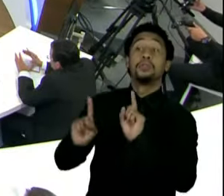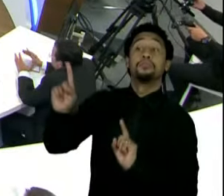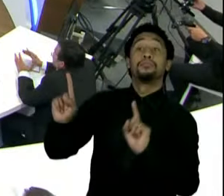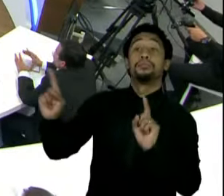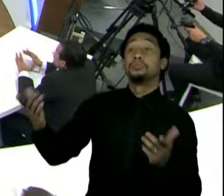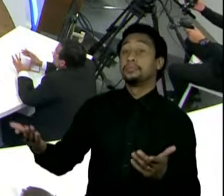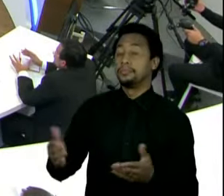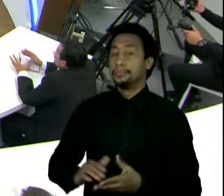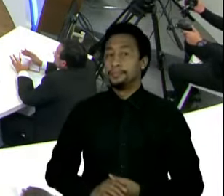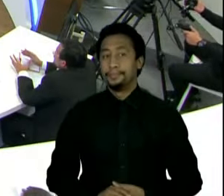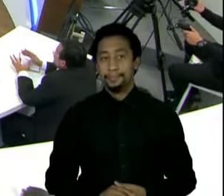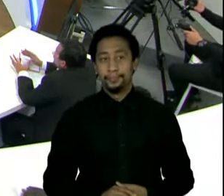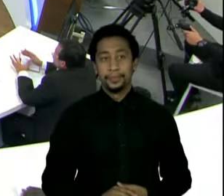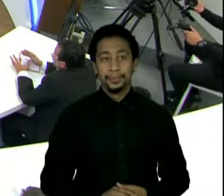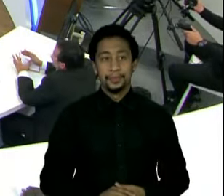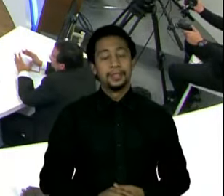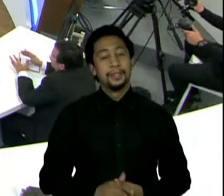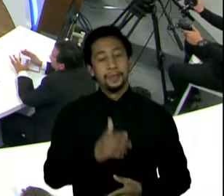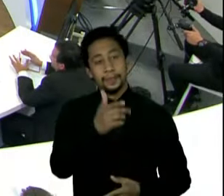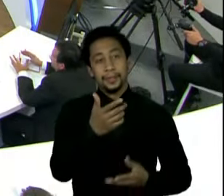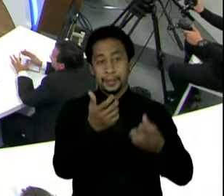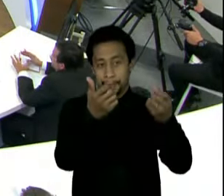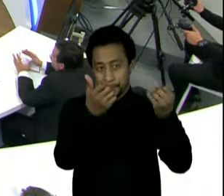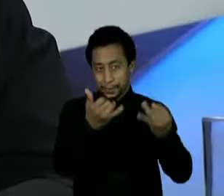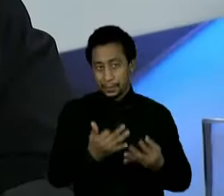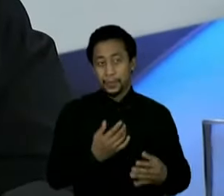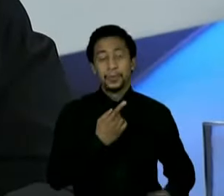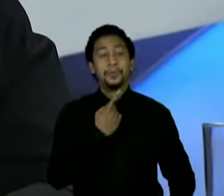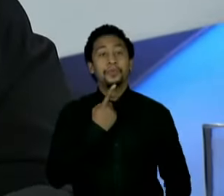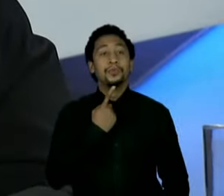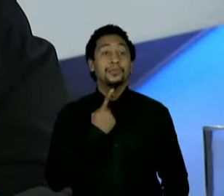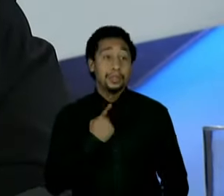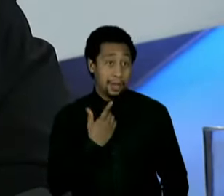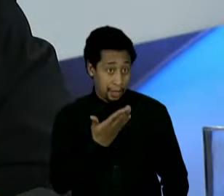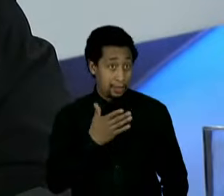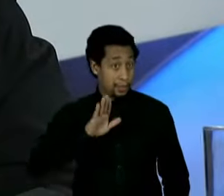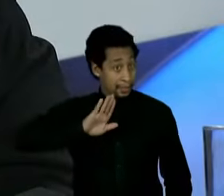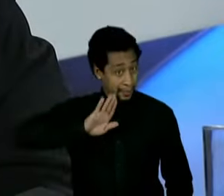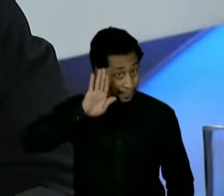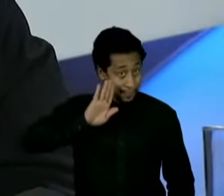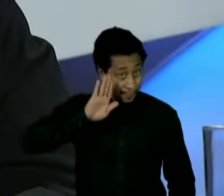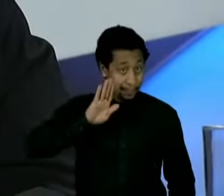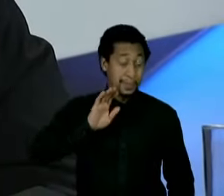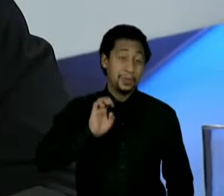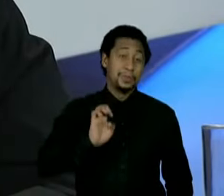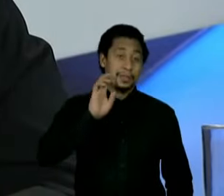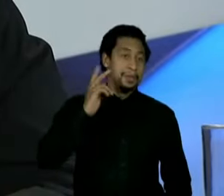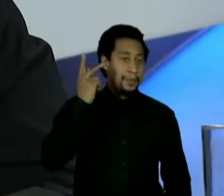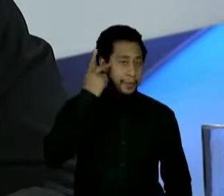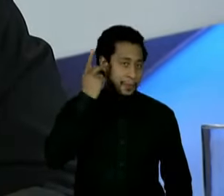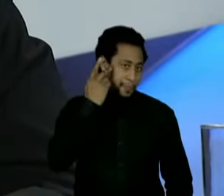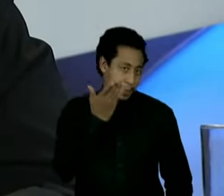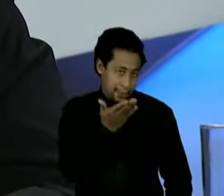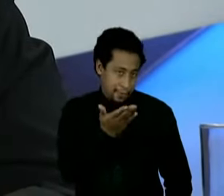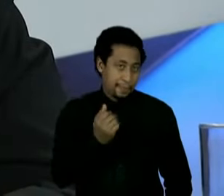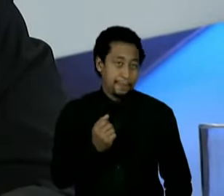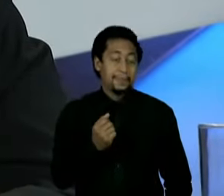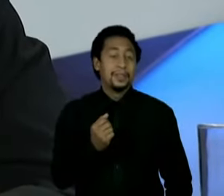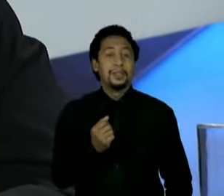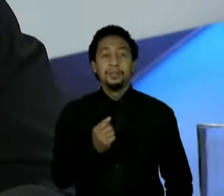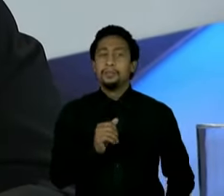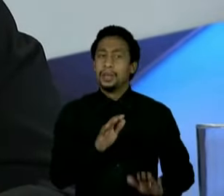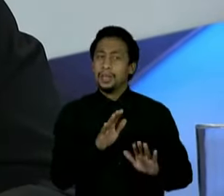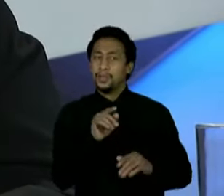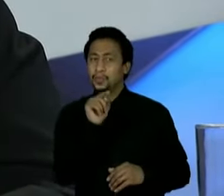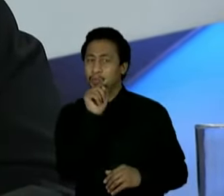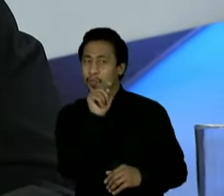Governador, eu acho que está perfeitamente claro a sua vontade, sua disposição de concorrer aqui ao governo de São Paulo, mas eu acho que o senhor não